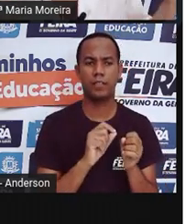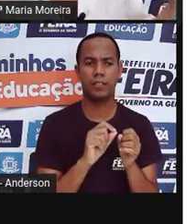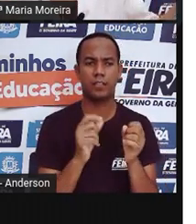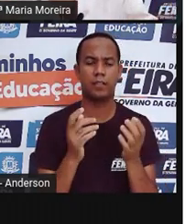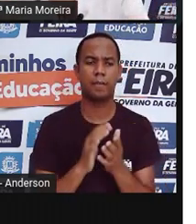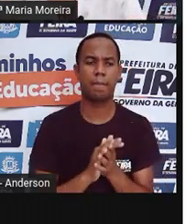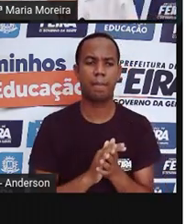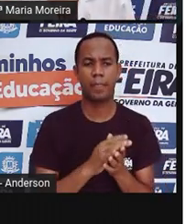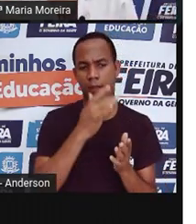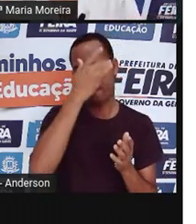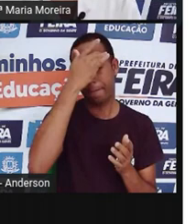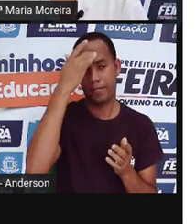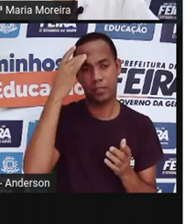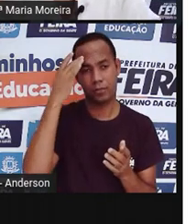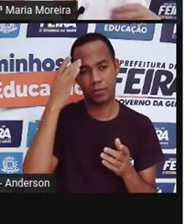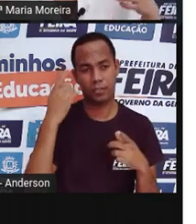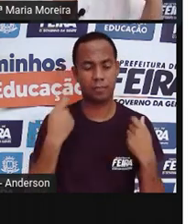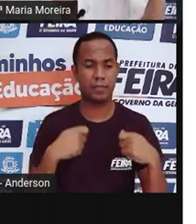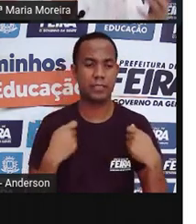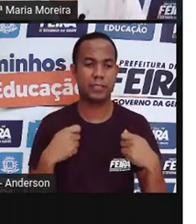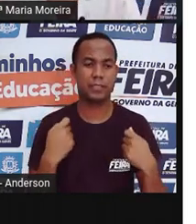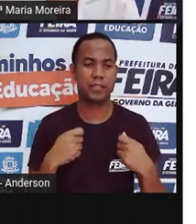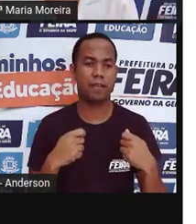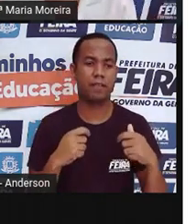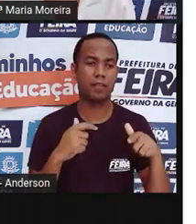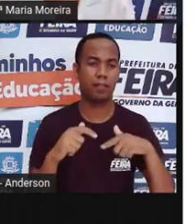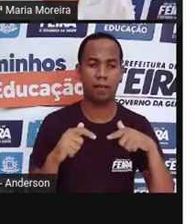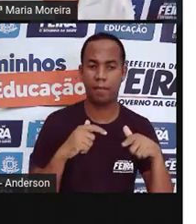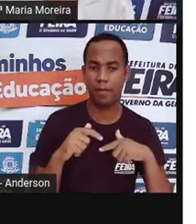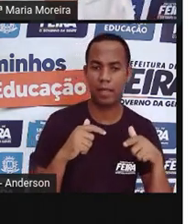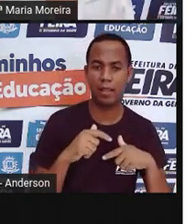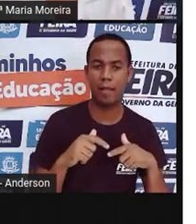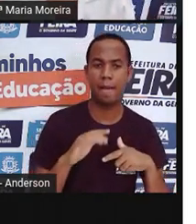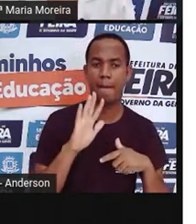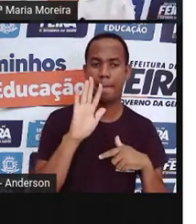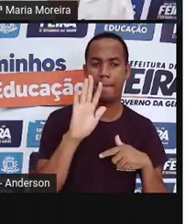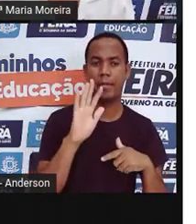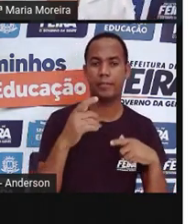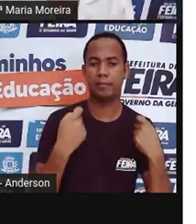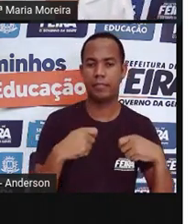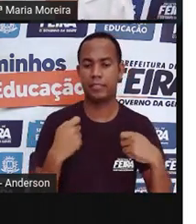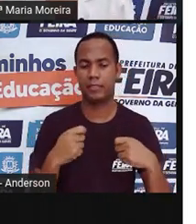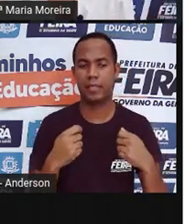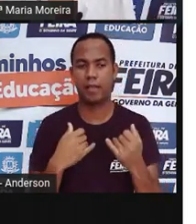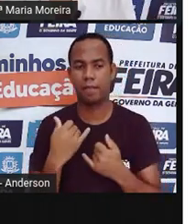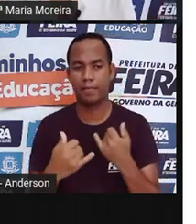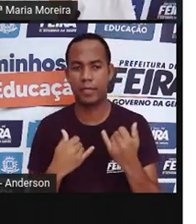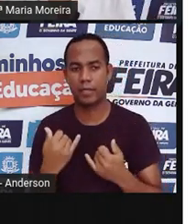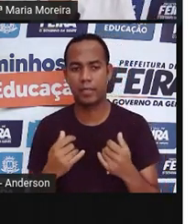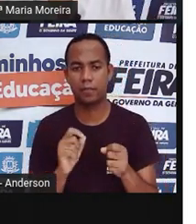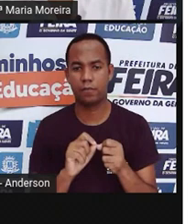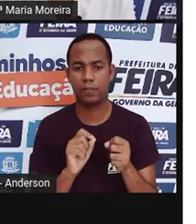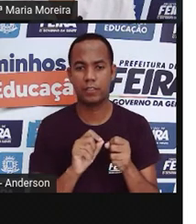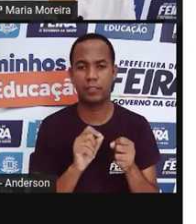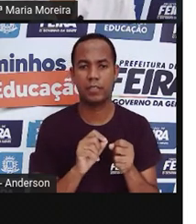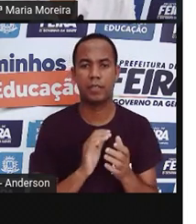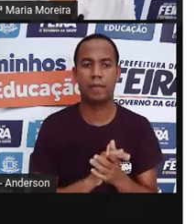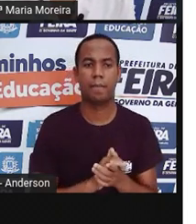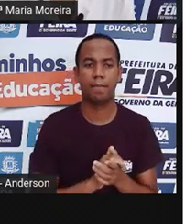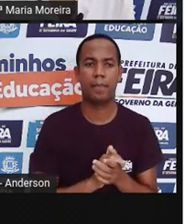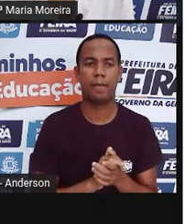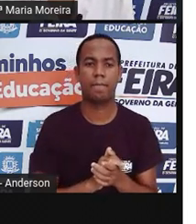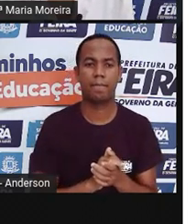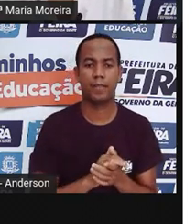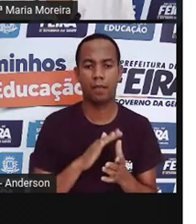as pessoas precisavam sair para trabalhar já não tinham tanto tempo para produzir esses brinquedos. Ela começa a ficar o quê?